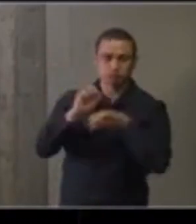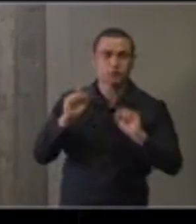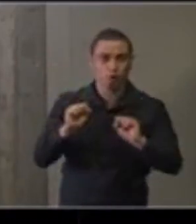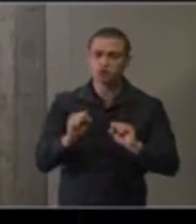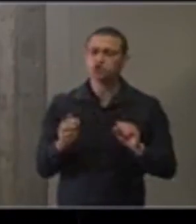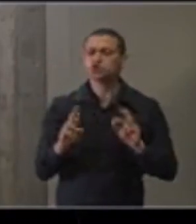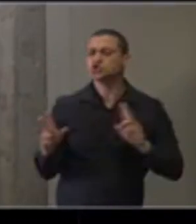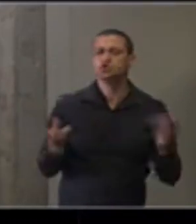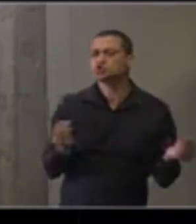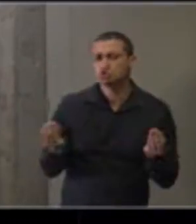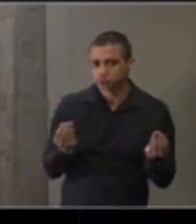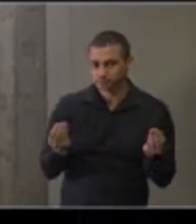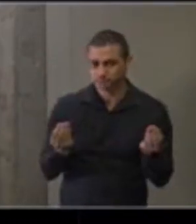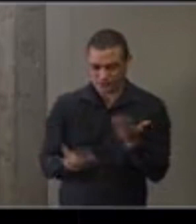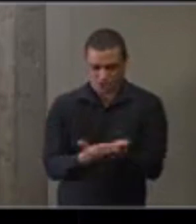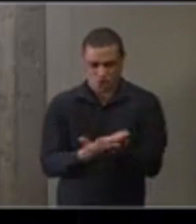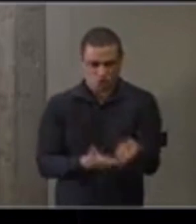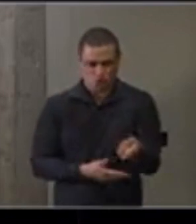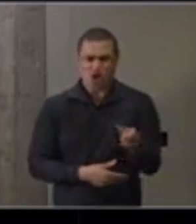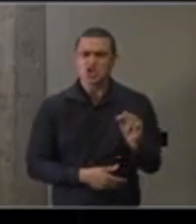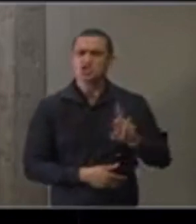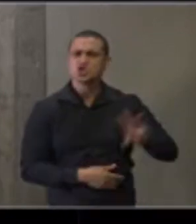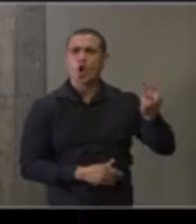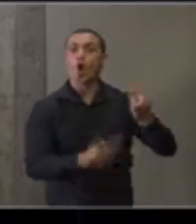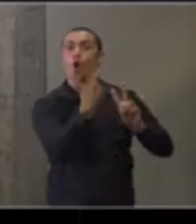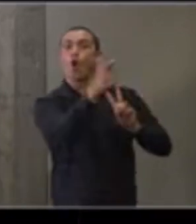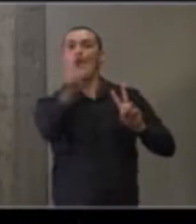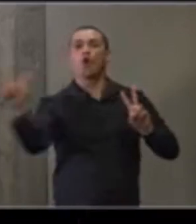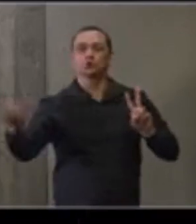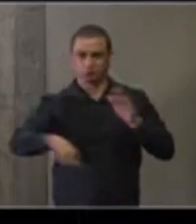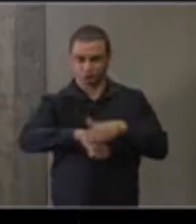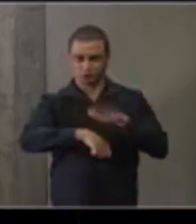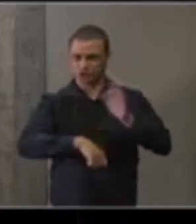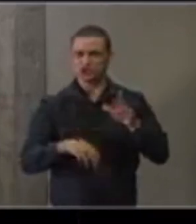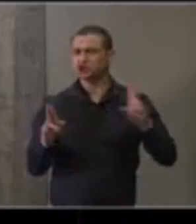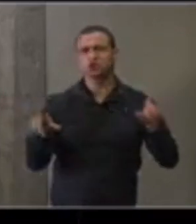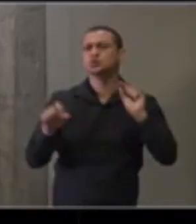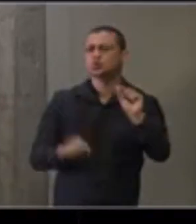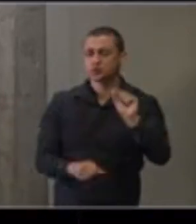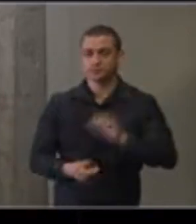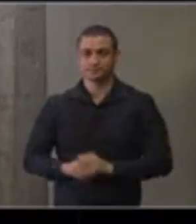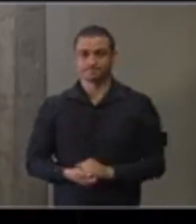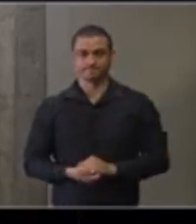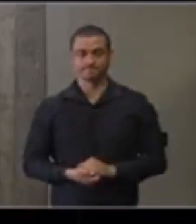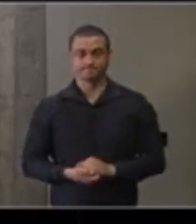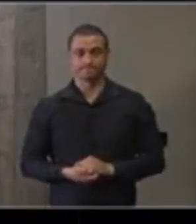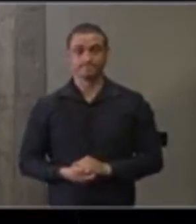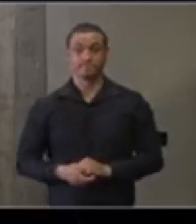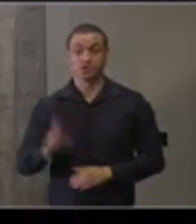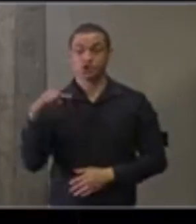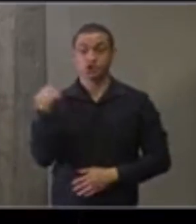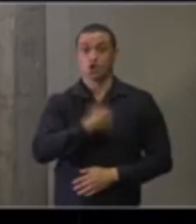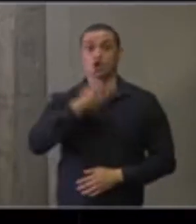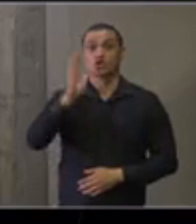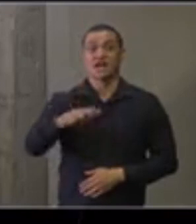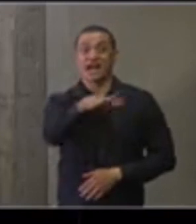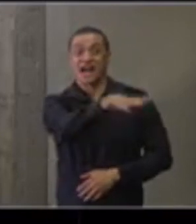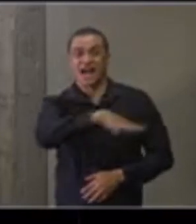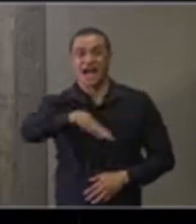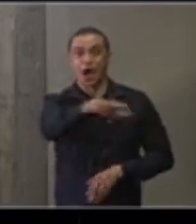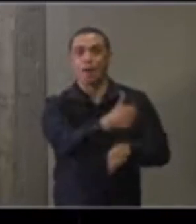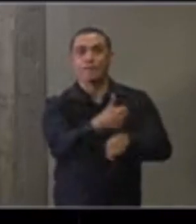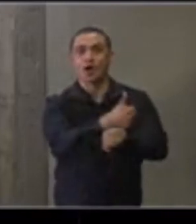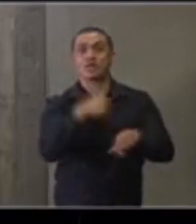diferente esse estudo dos demais estudos realizados? Nós realizamos com profissionais de